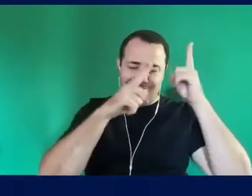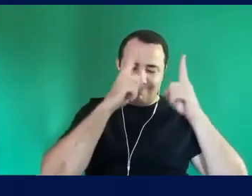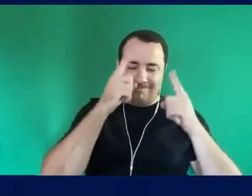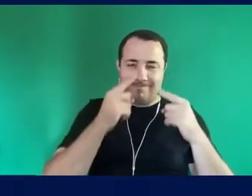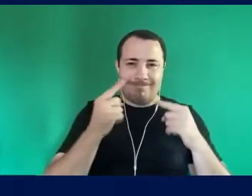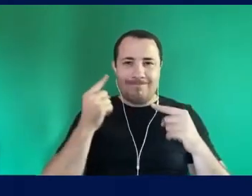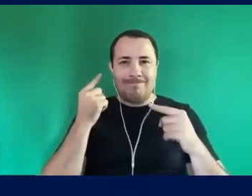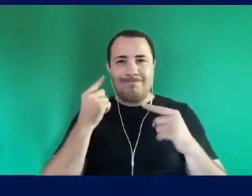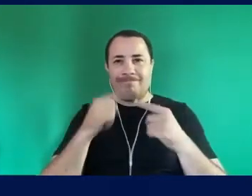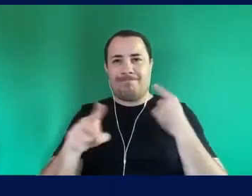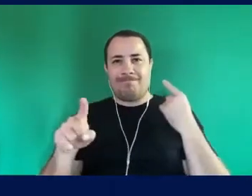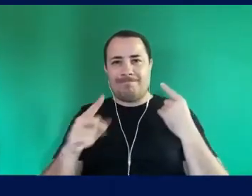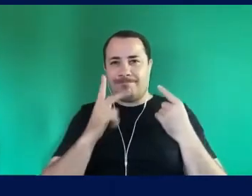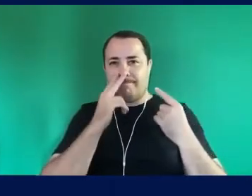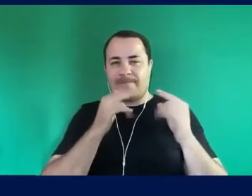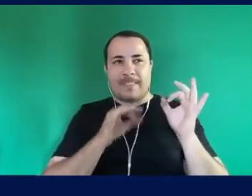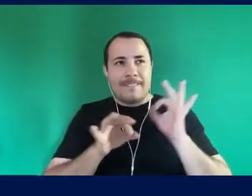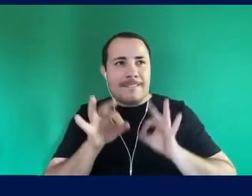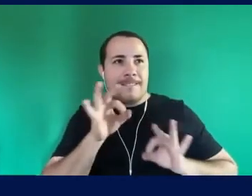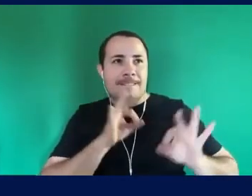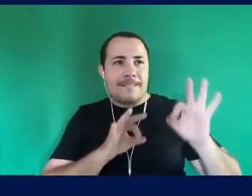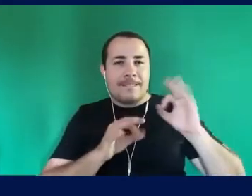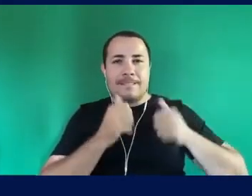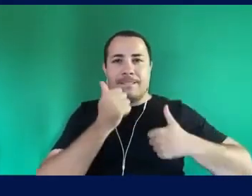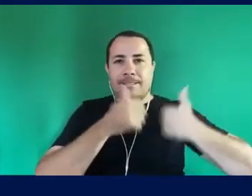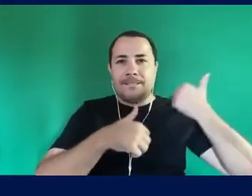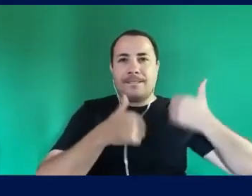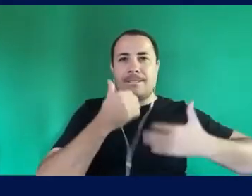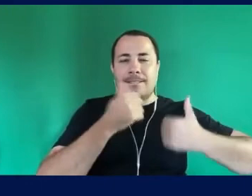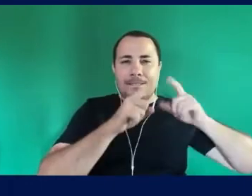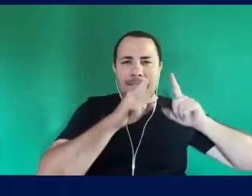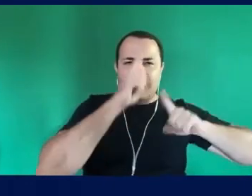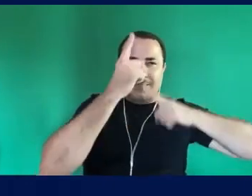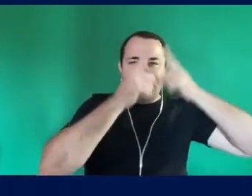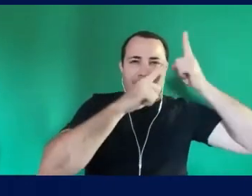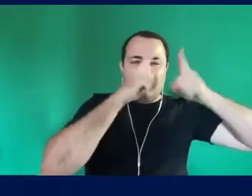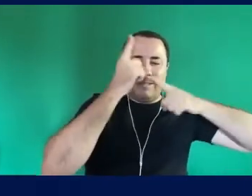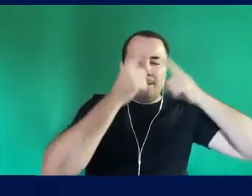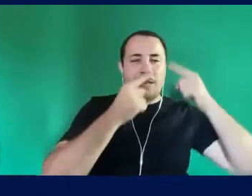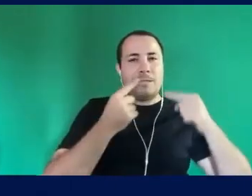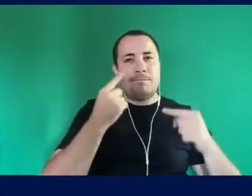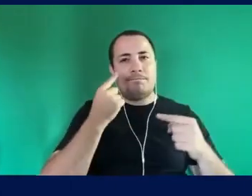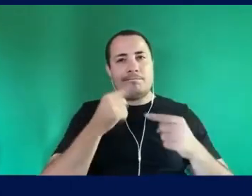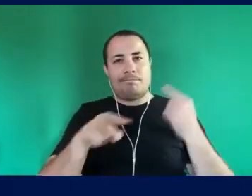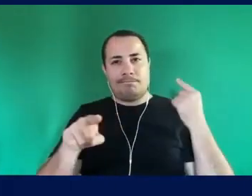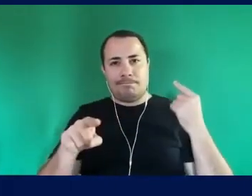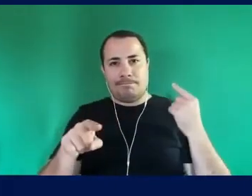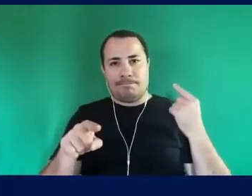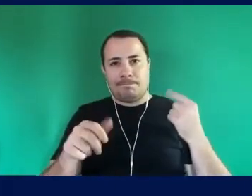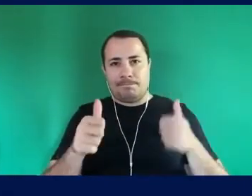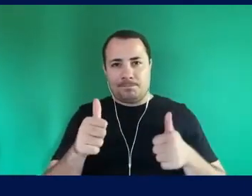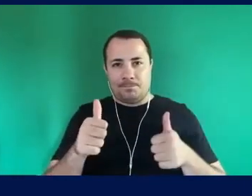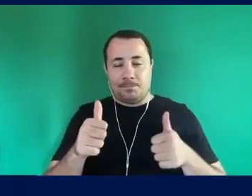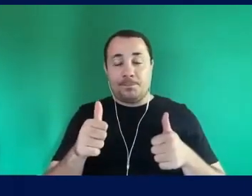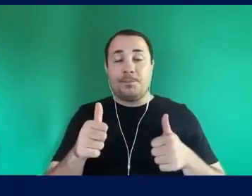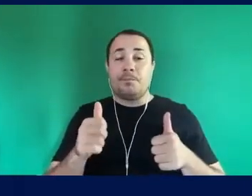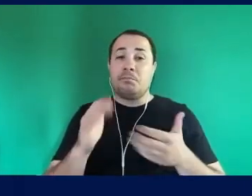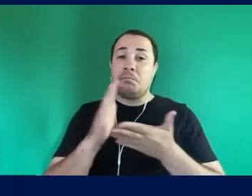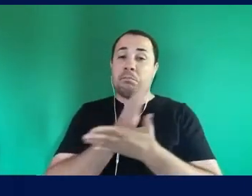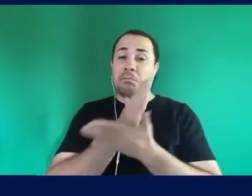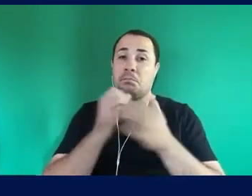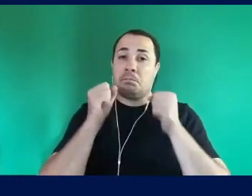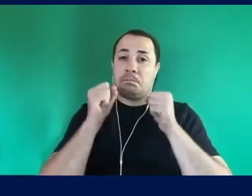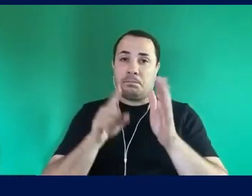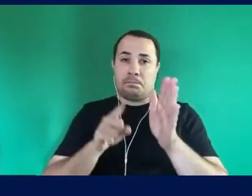De articulação Da fala E daí Vem a pergunta Que deve estar em vocês E tá em mim Como é